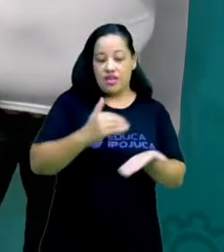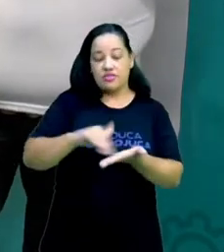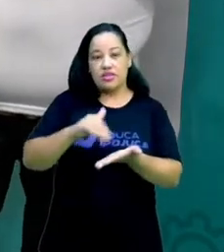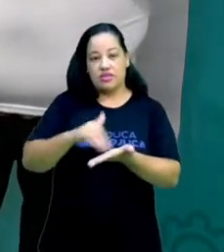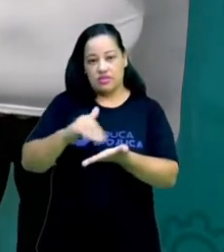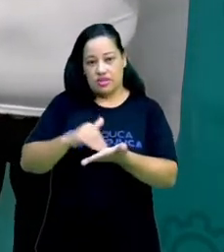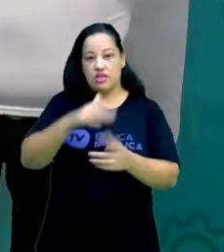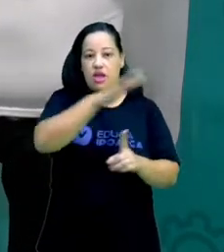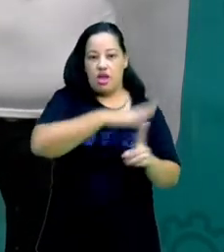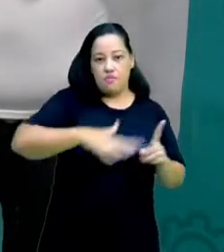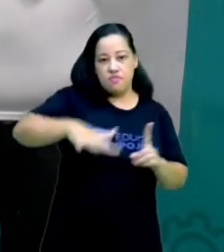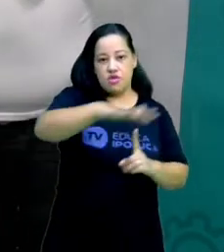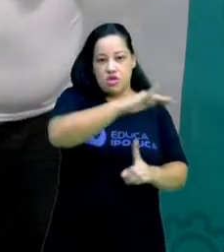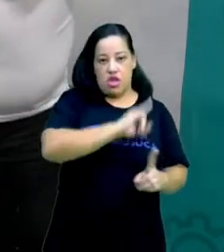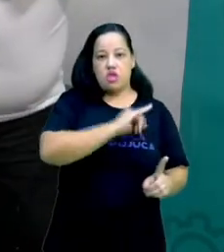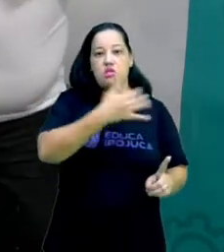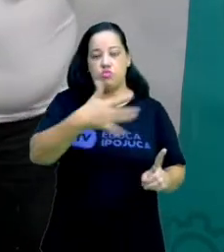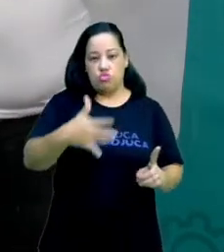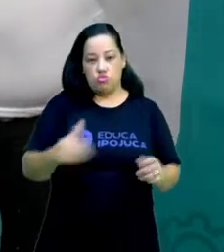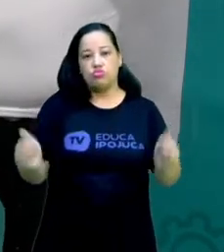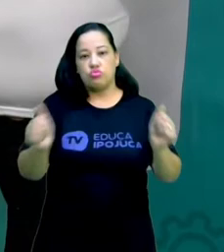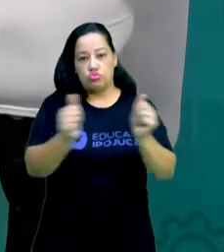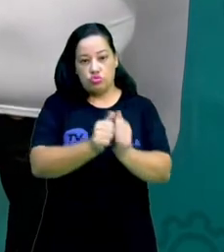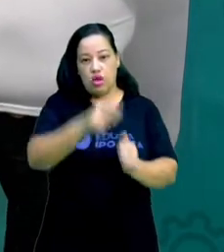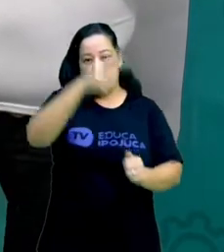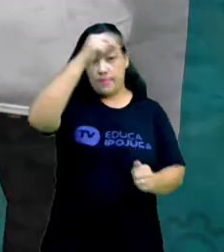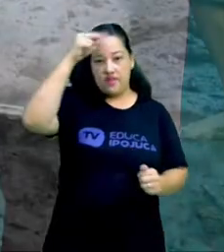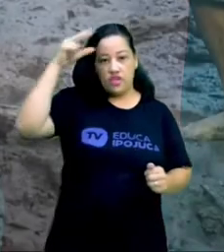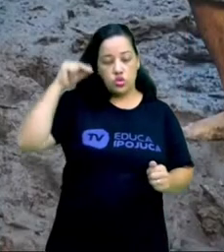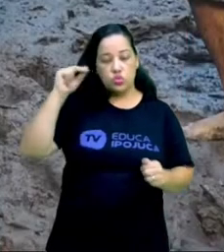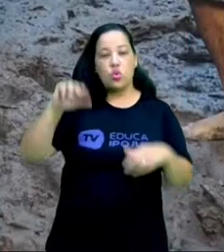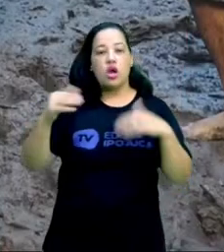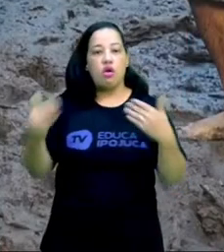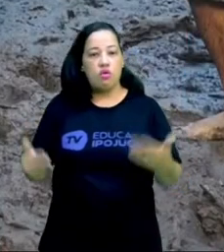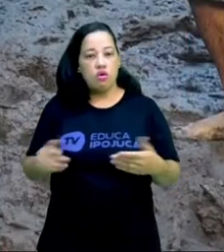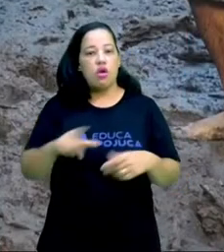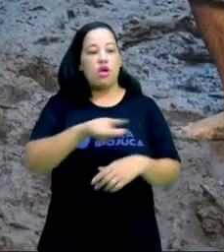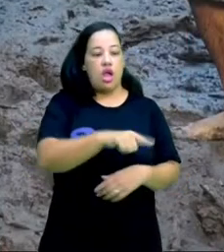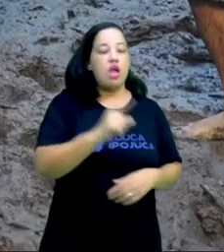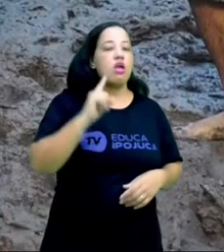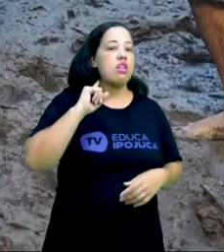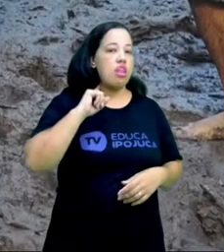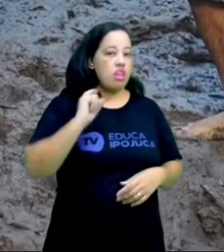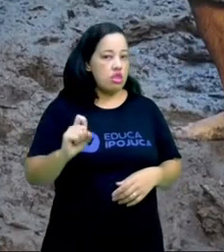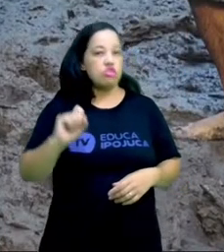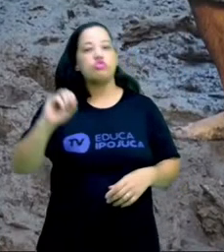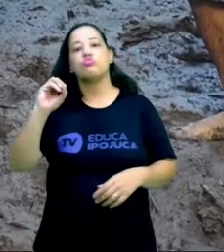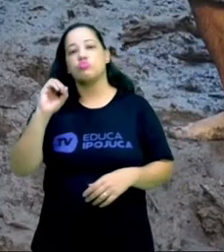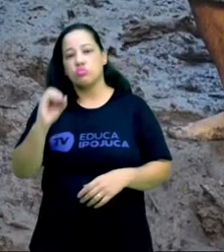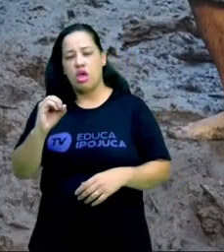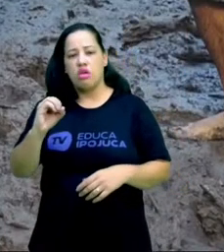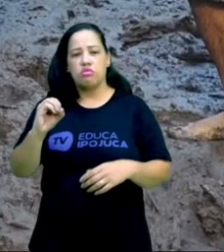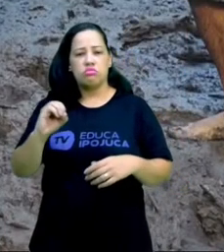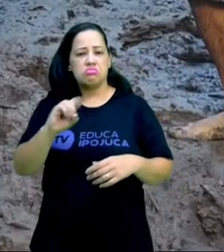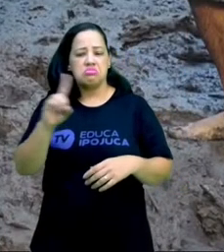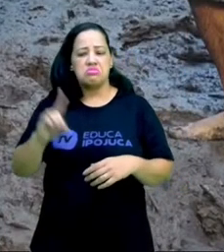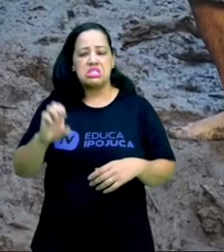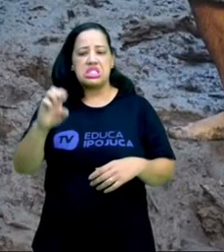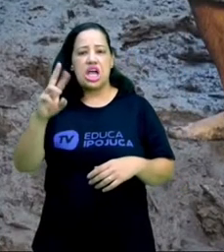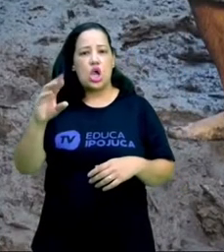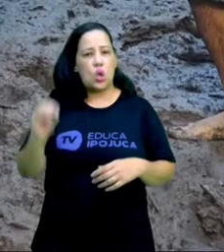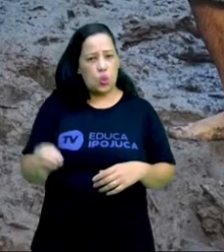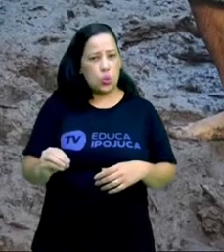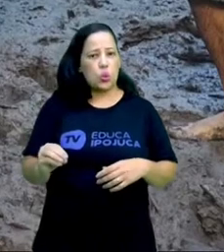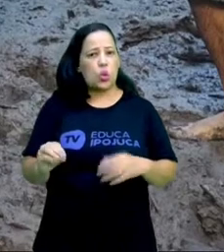Ambiente, vinculado com a Prefeitura, é o projeto Lixo Zero. Qual o objetivo dele? O